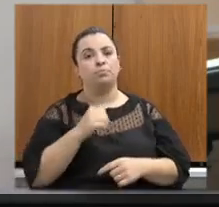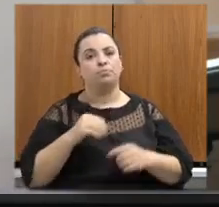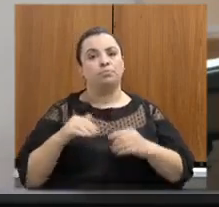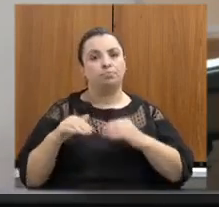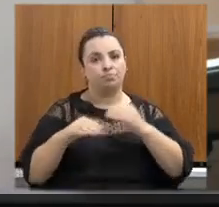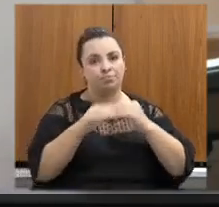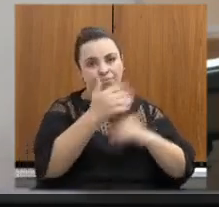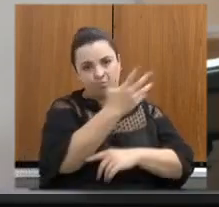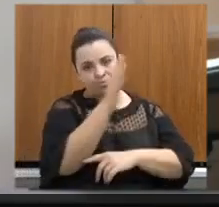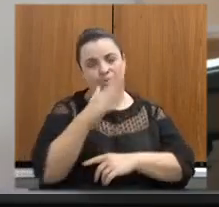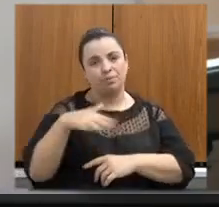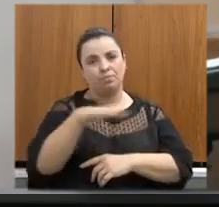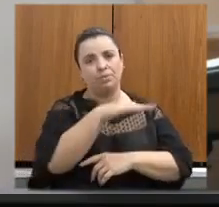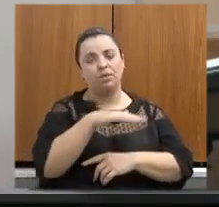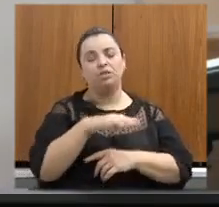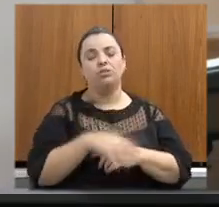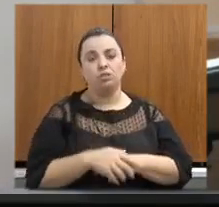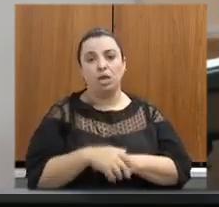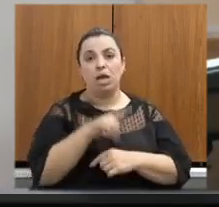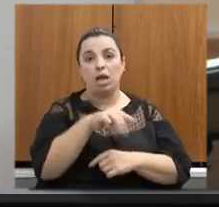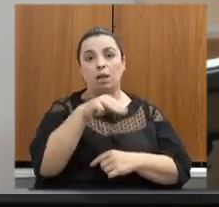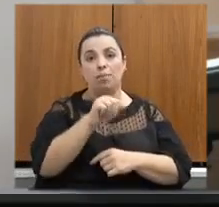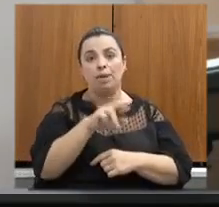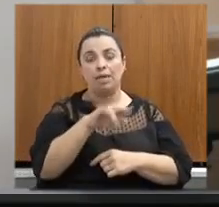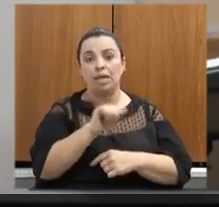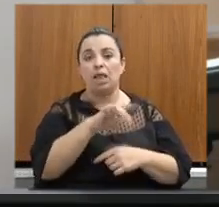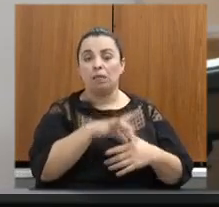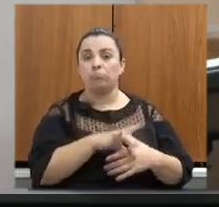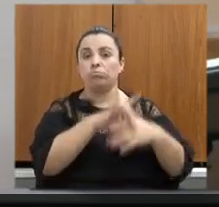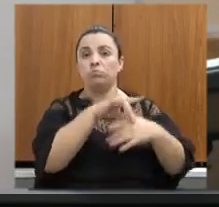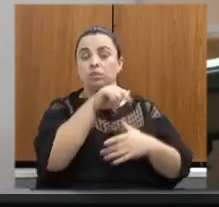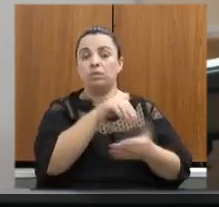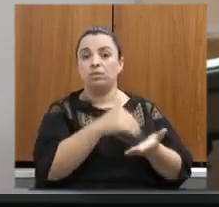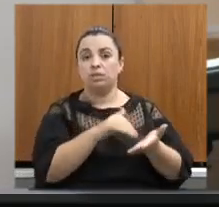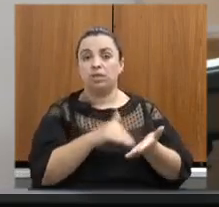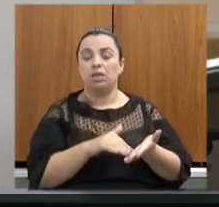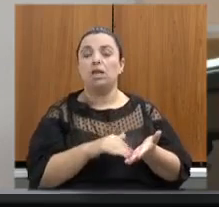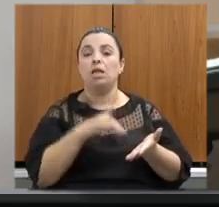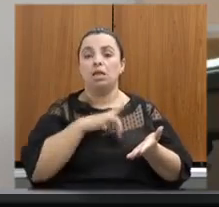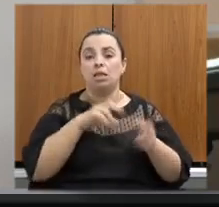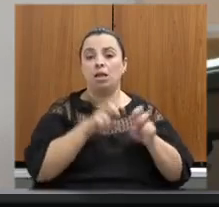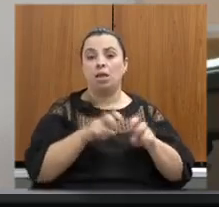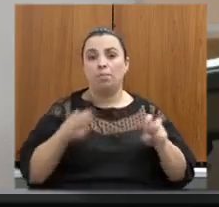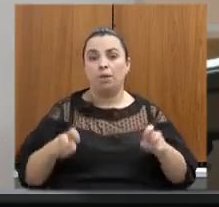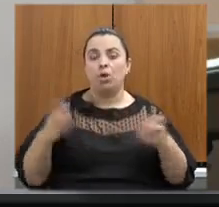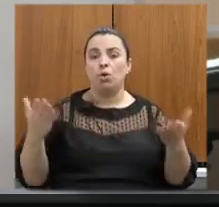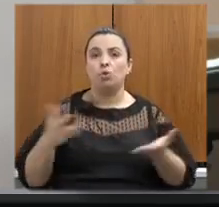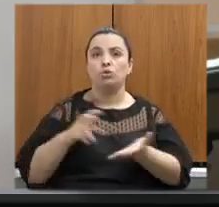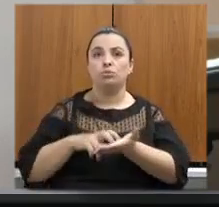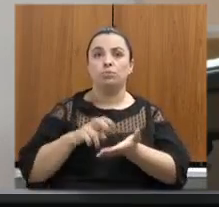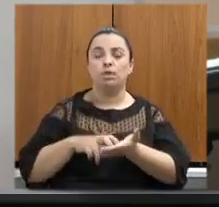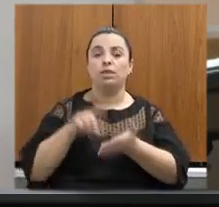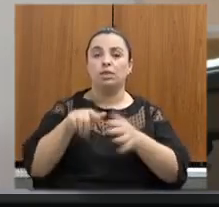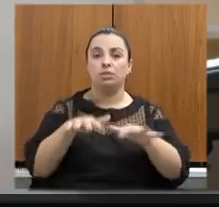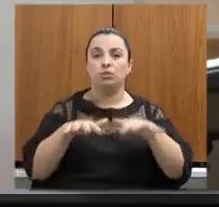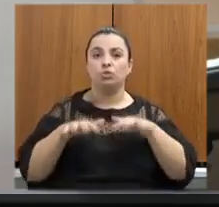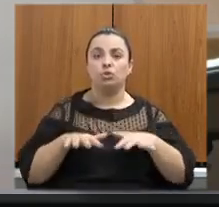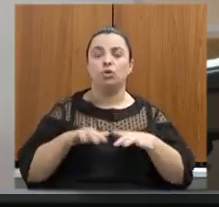Carvalho de Mello, gestora à frente da Secretaria que compõe a mesa conosco aqui nesta manhã no auditório José de Alencar.